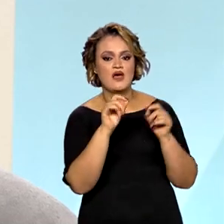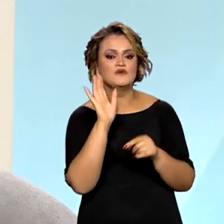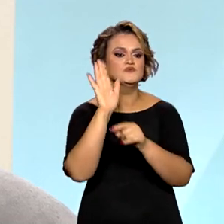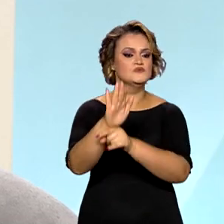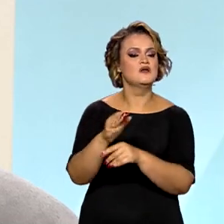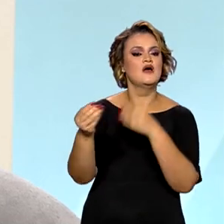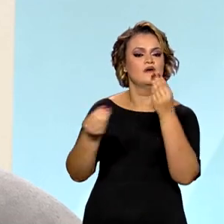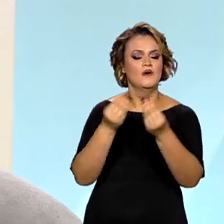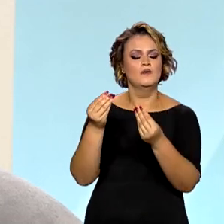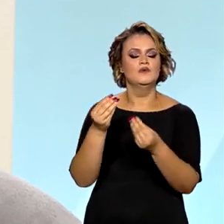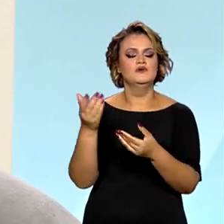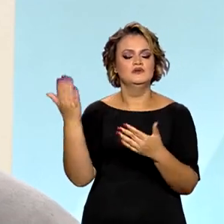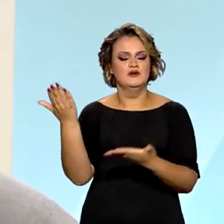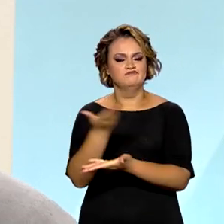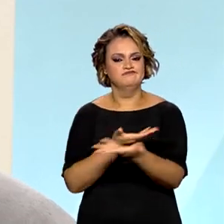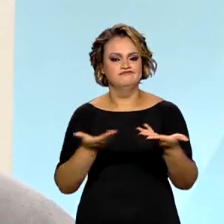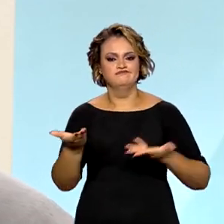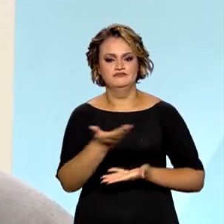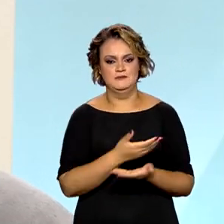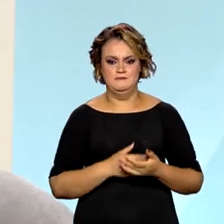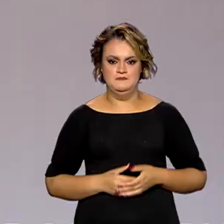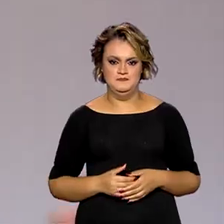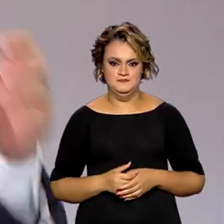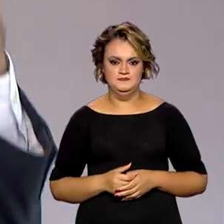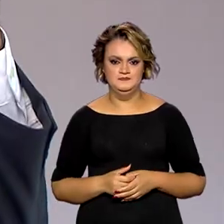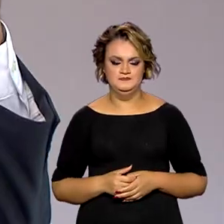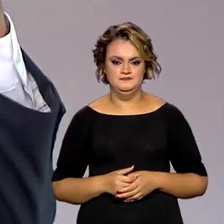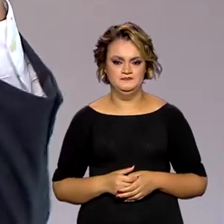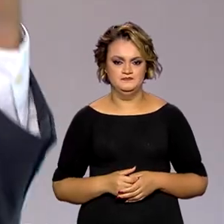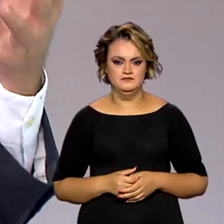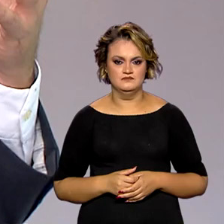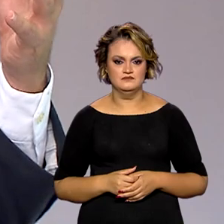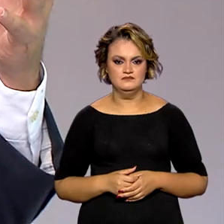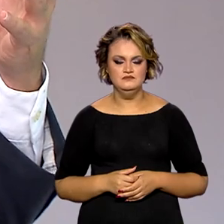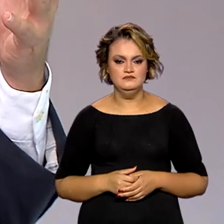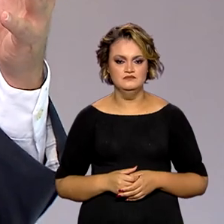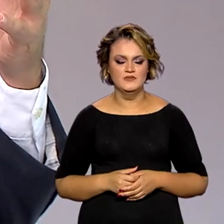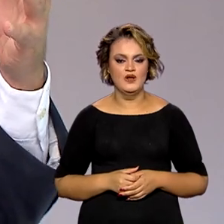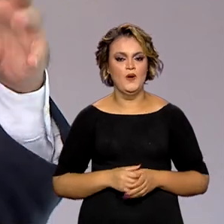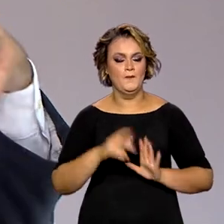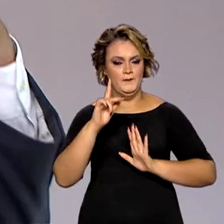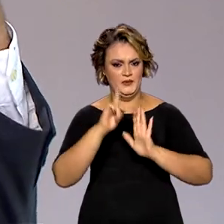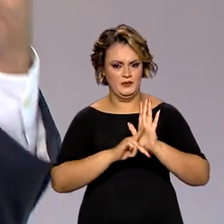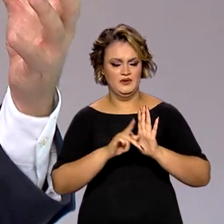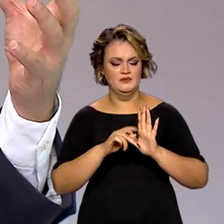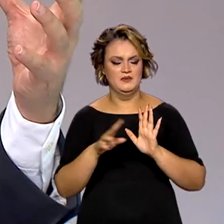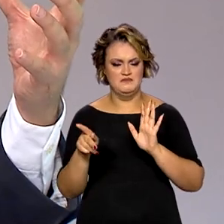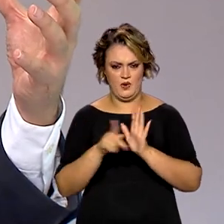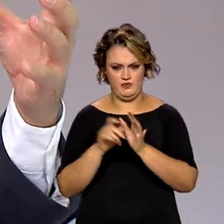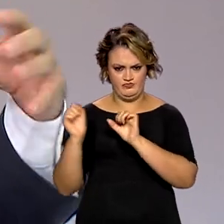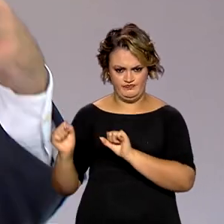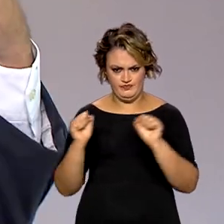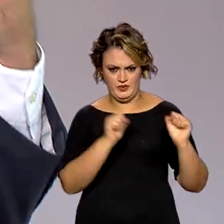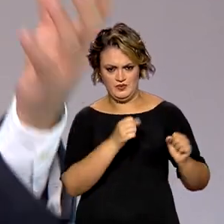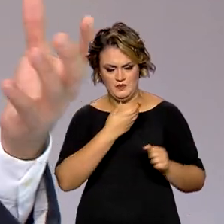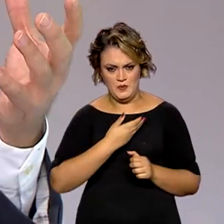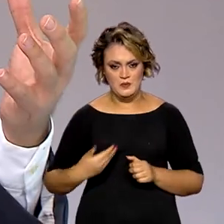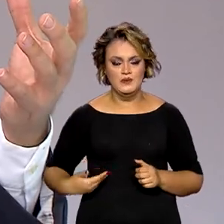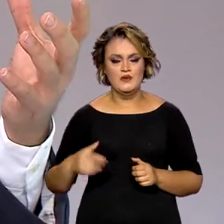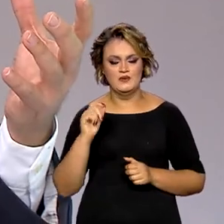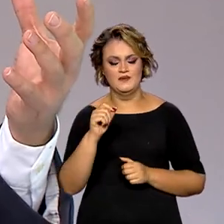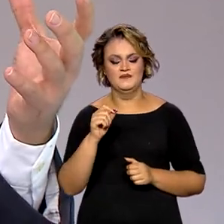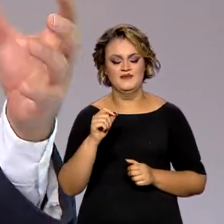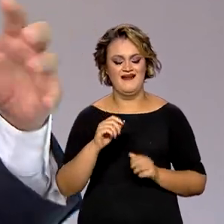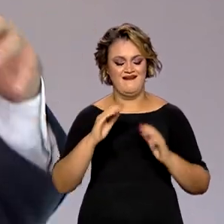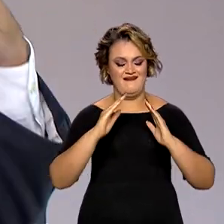e fazer toda a rede de suporte que você precisa para sair disso aí. Um programa desenvolvido pelo poder público, que tem efetividade, que é o caso da